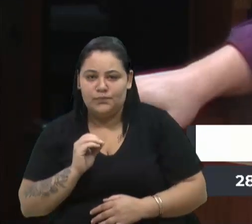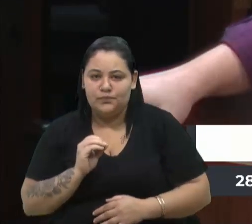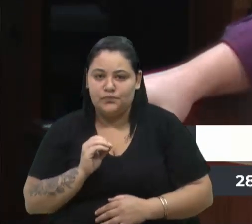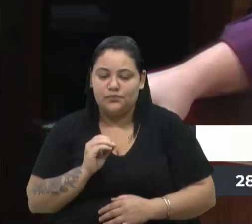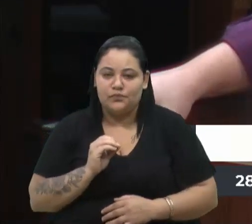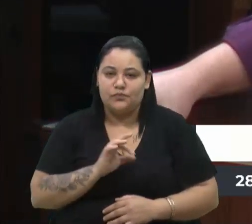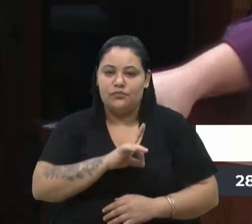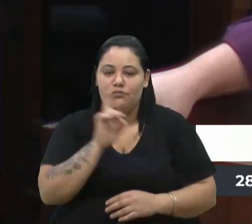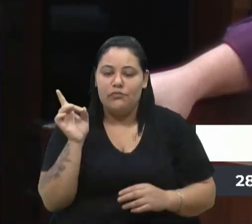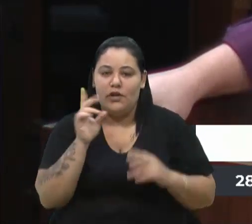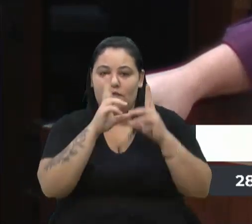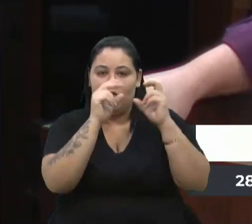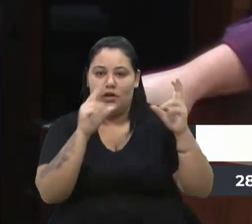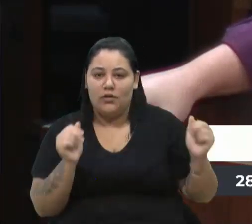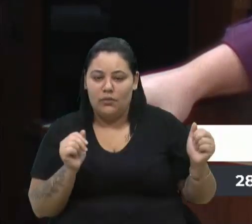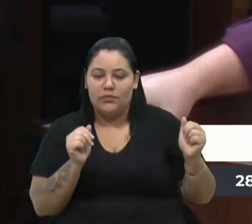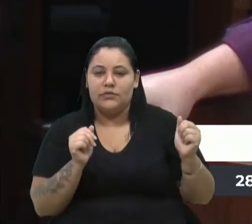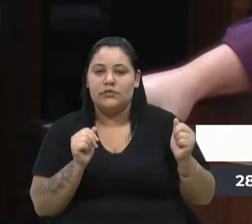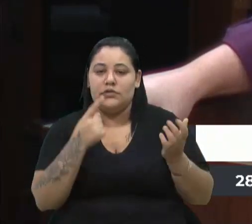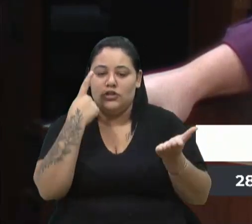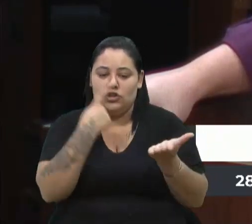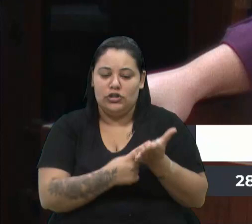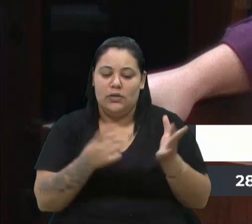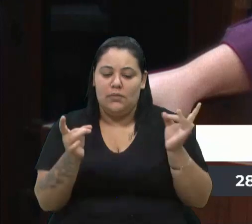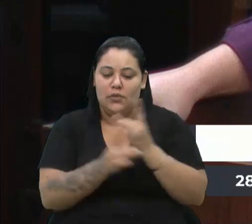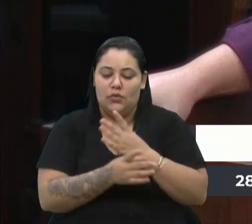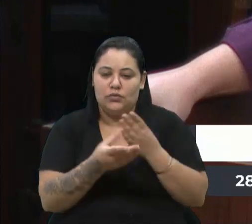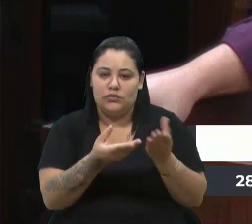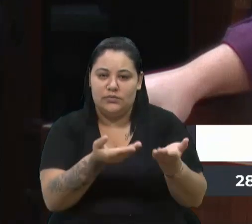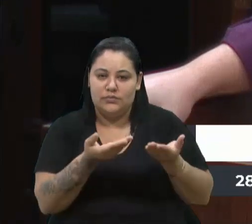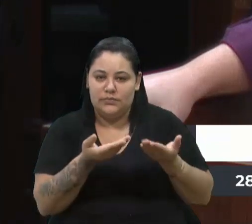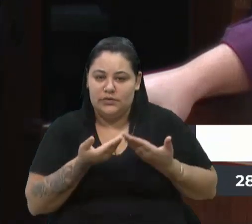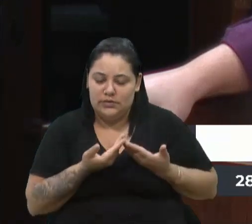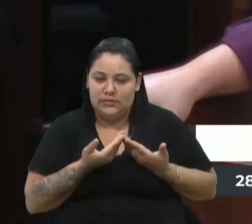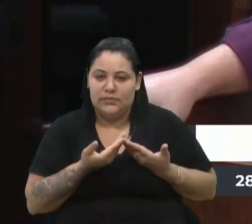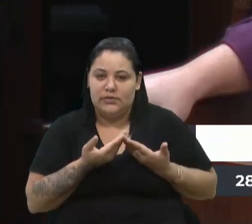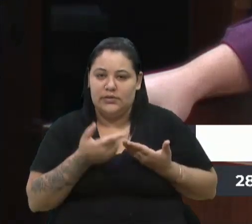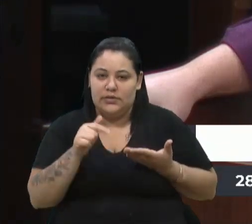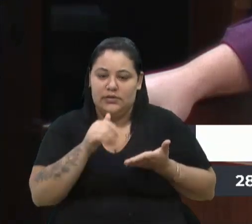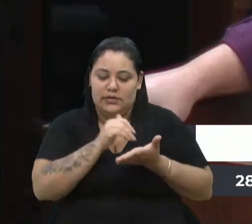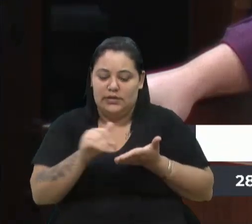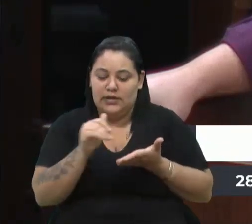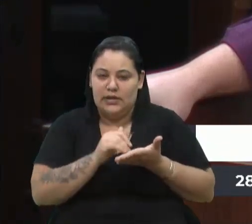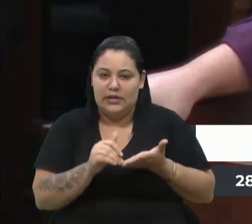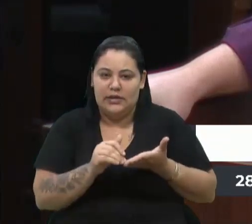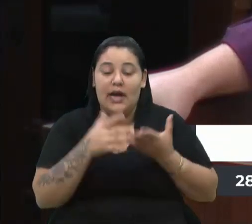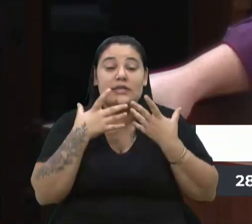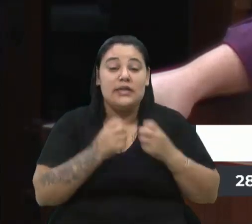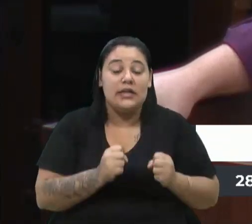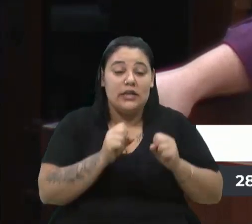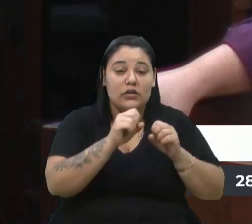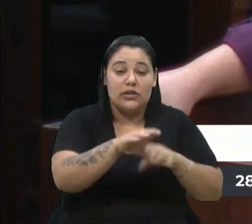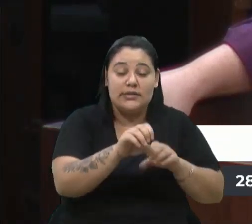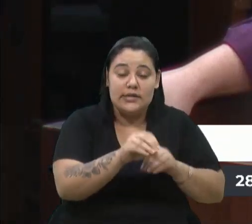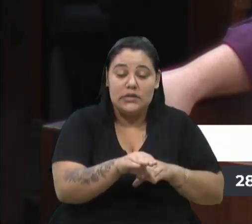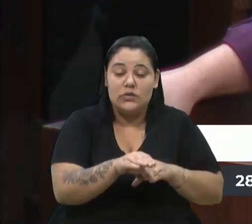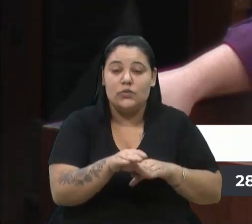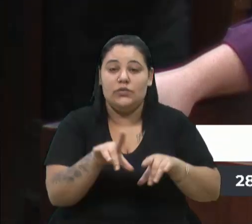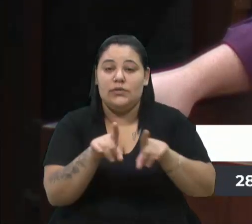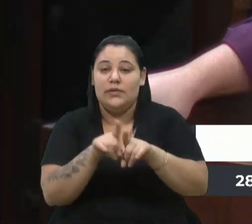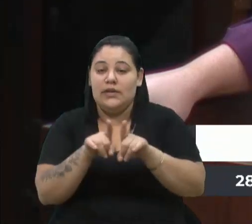para ele nos receber juntamente com a Secretaria de Educação as secretarias que